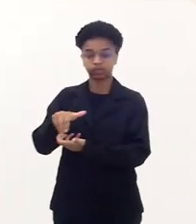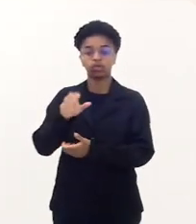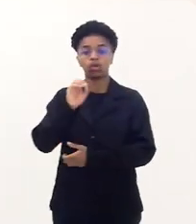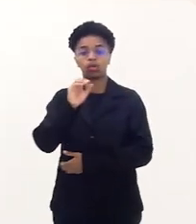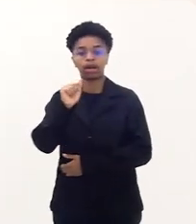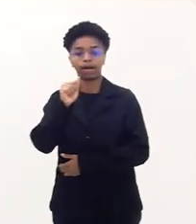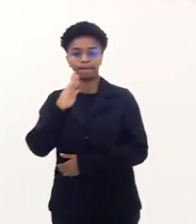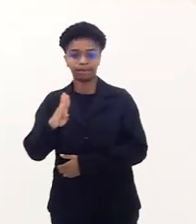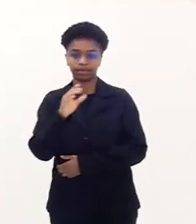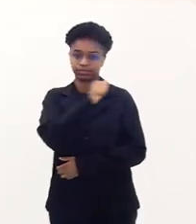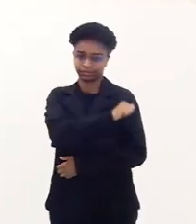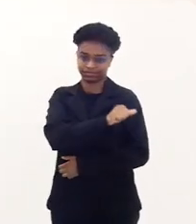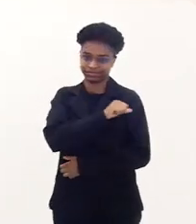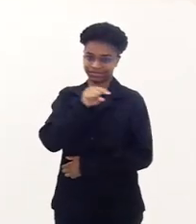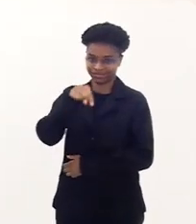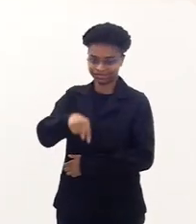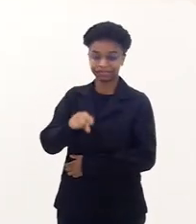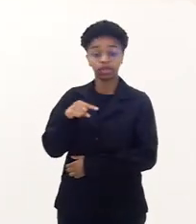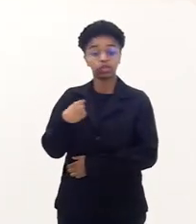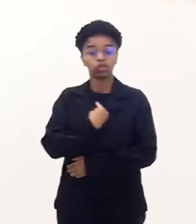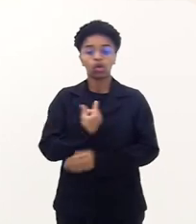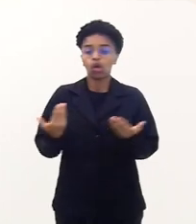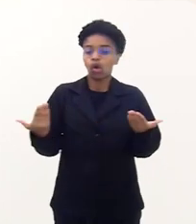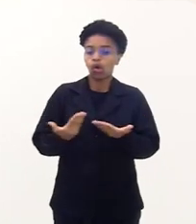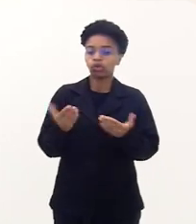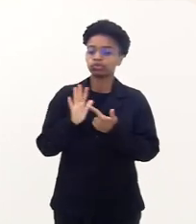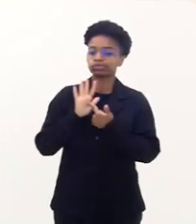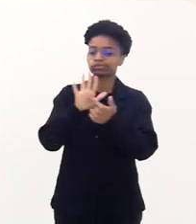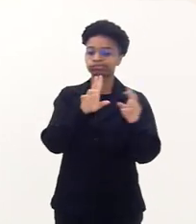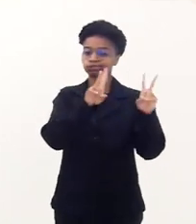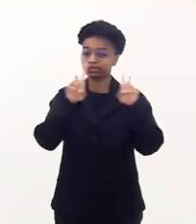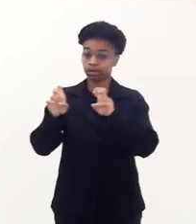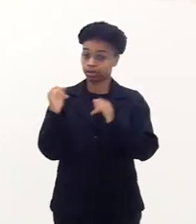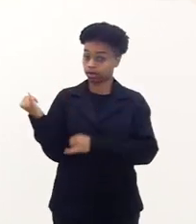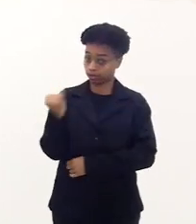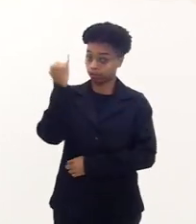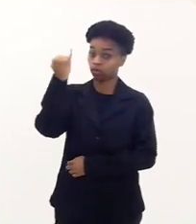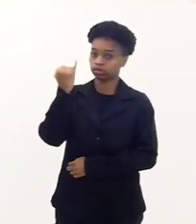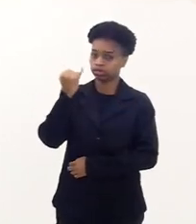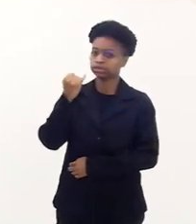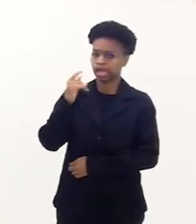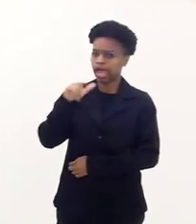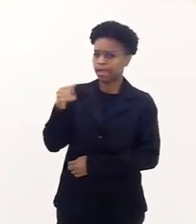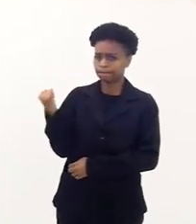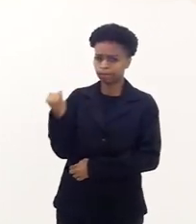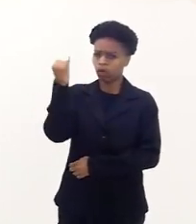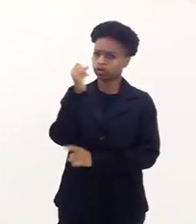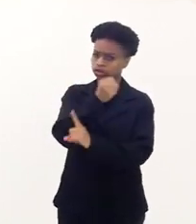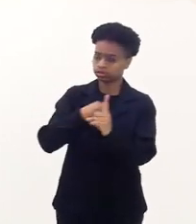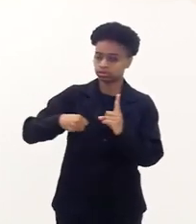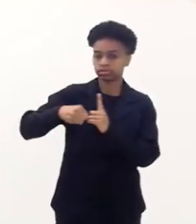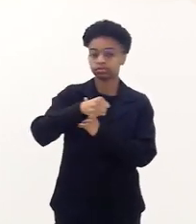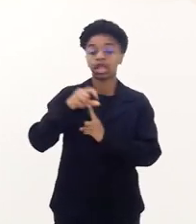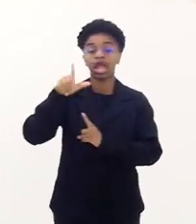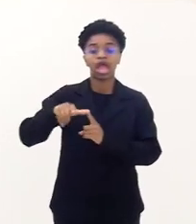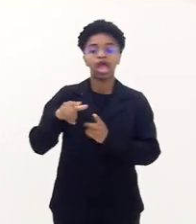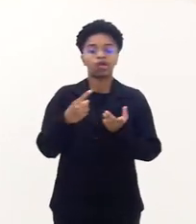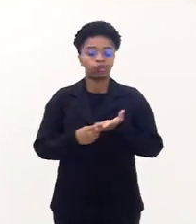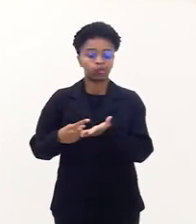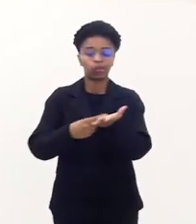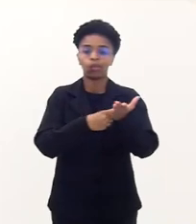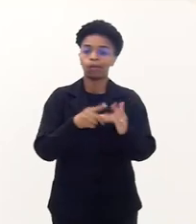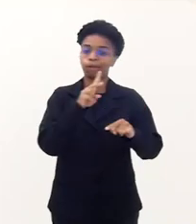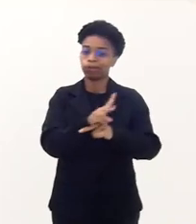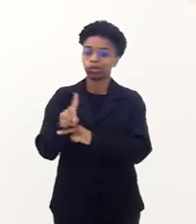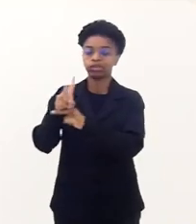da OAB do Rio de Janeiro. Nós estamos aqui hoje trazendo um tema muito importante, muito caro à sociedade. A doutrina